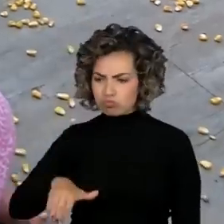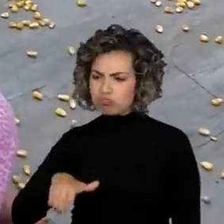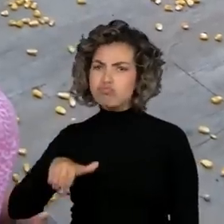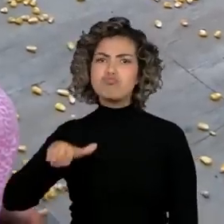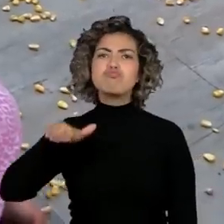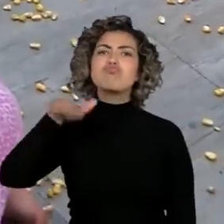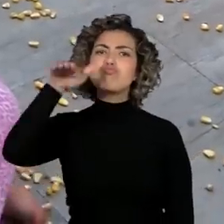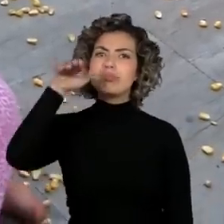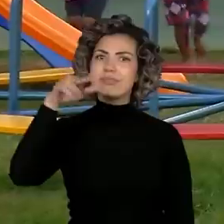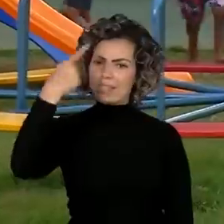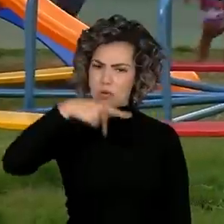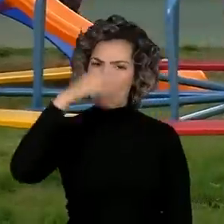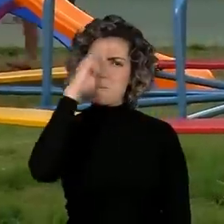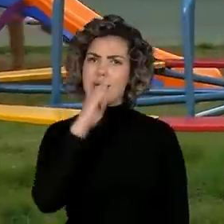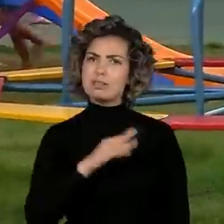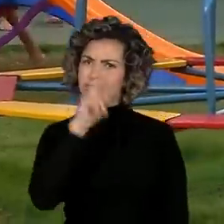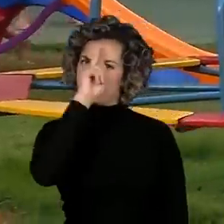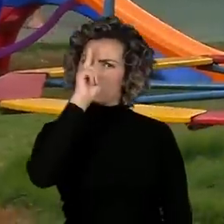nossa história.